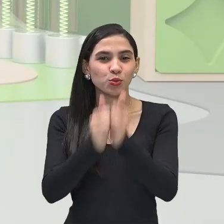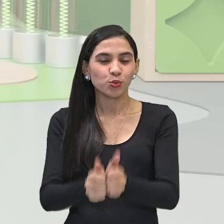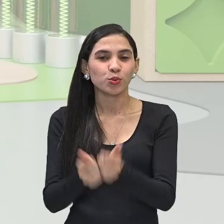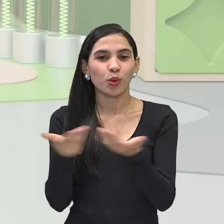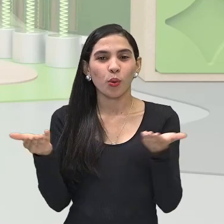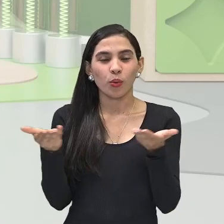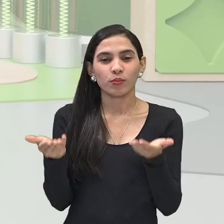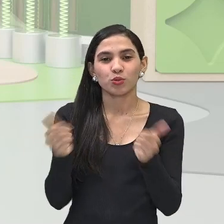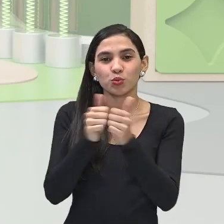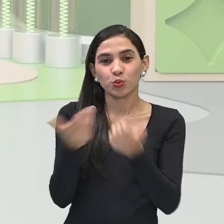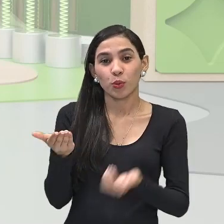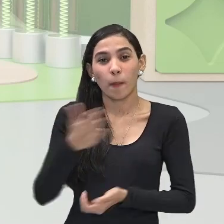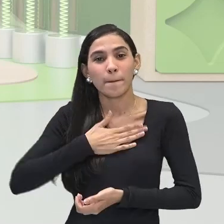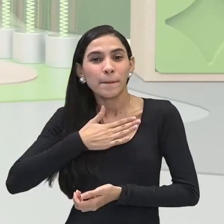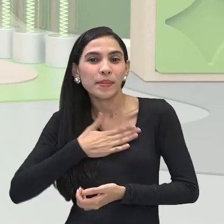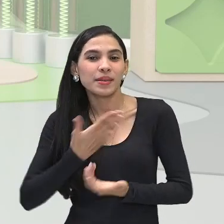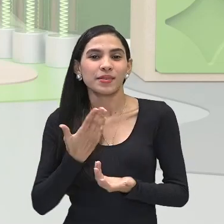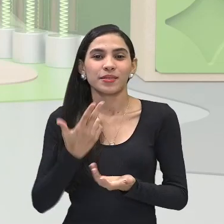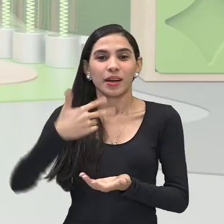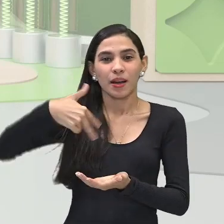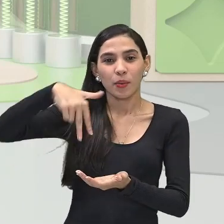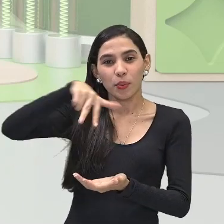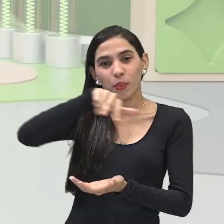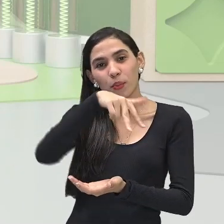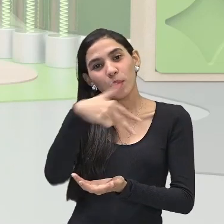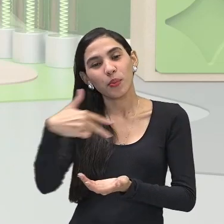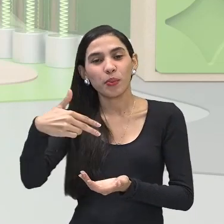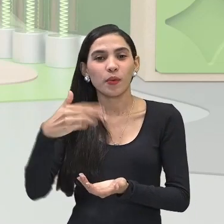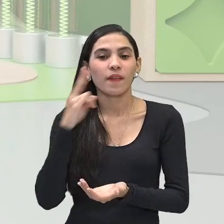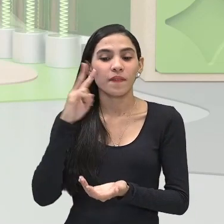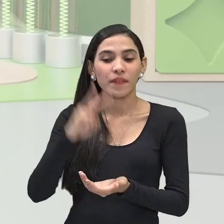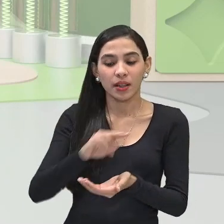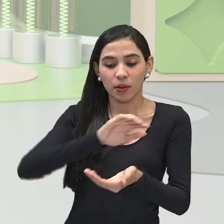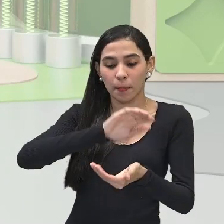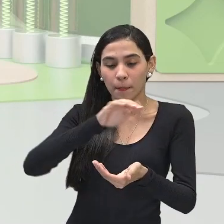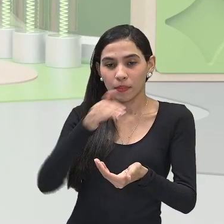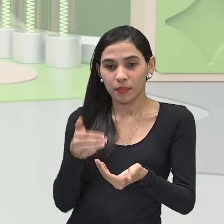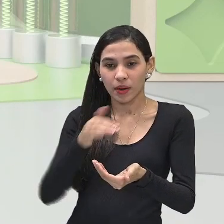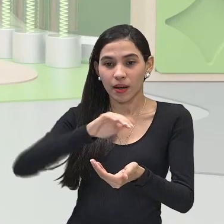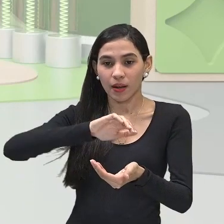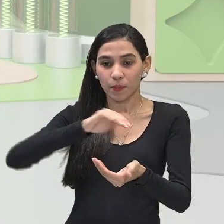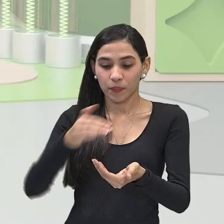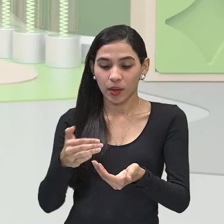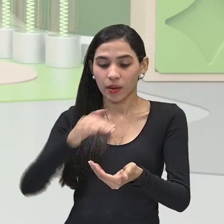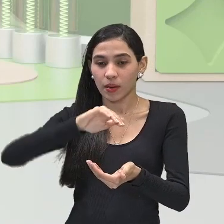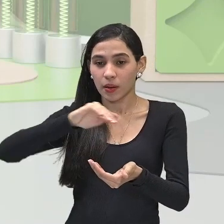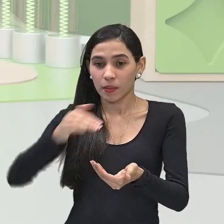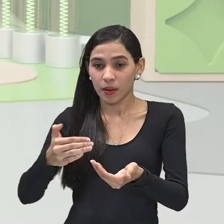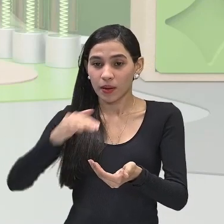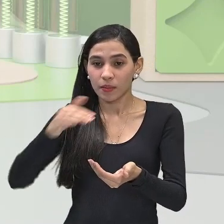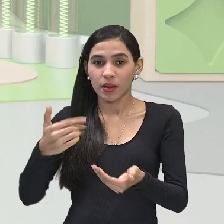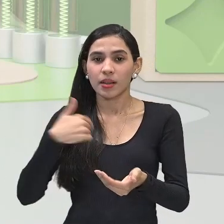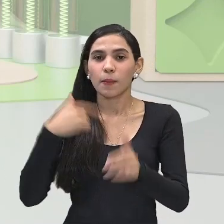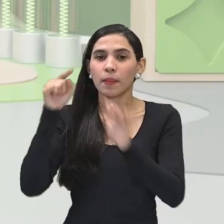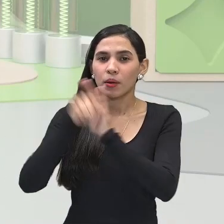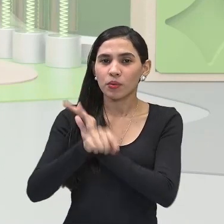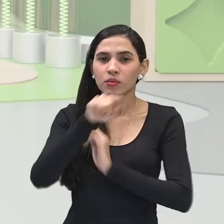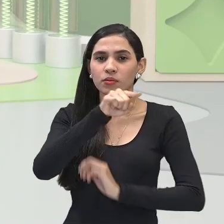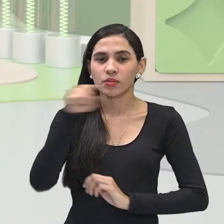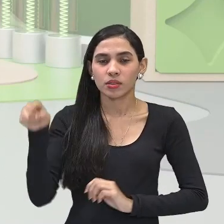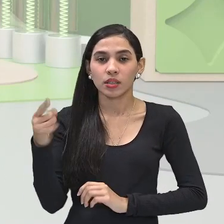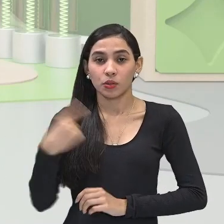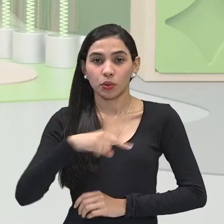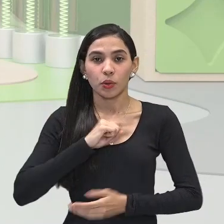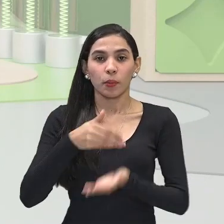no espaço, vendo todas as camadas da atmosfera. E aí eu pergunto para vocês, para